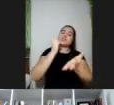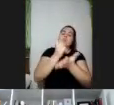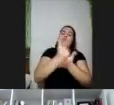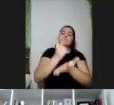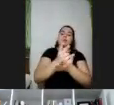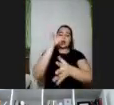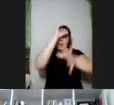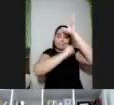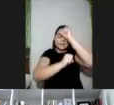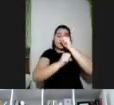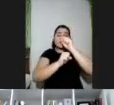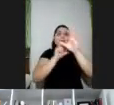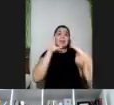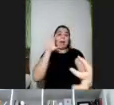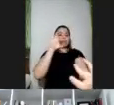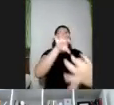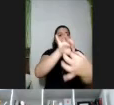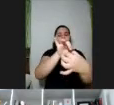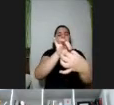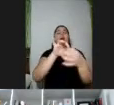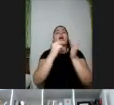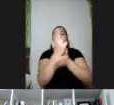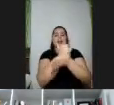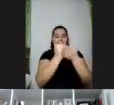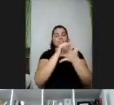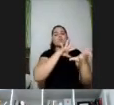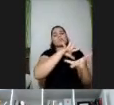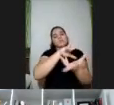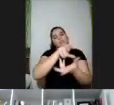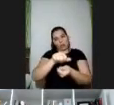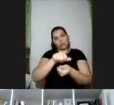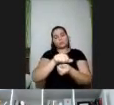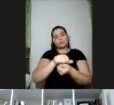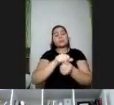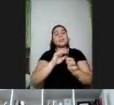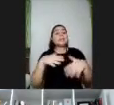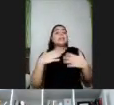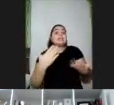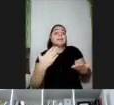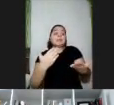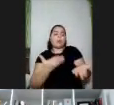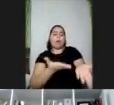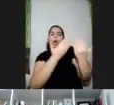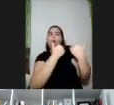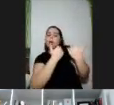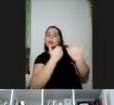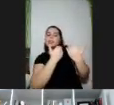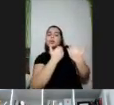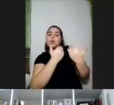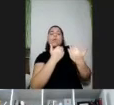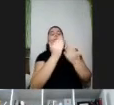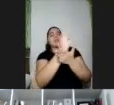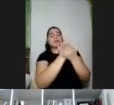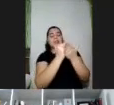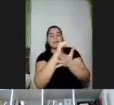muito relacionado a essa perspectiva que o desenho universal para aprendizagem traz então embora de início o desenho universal